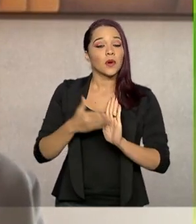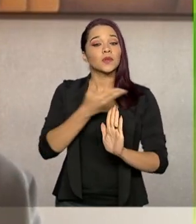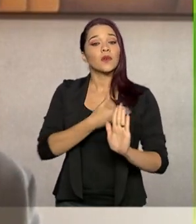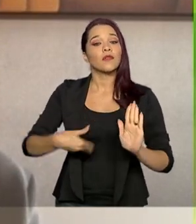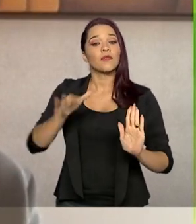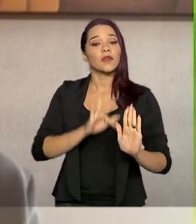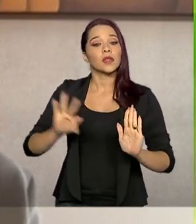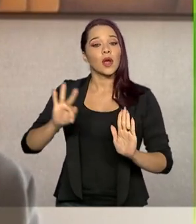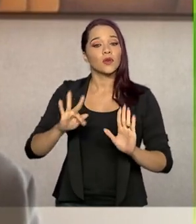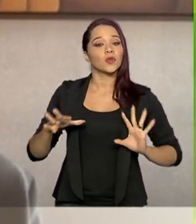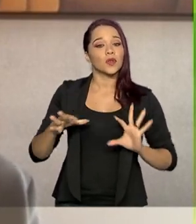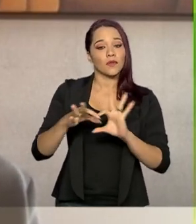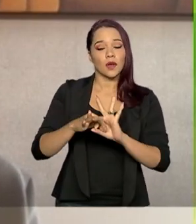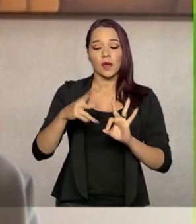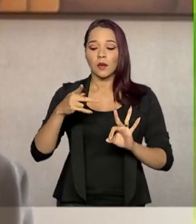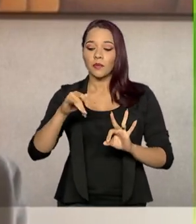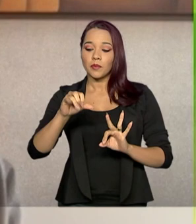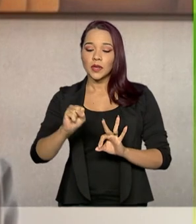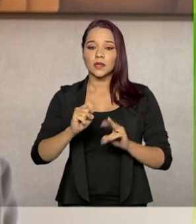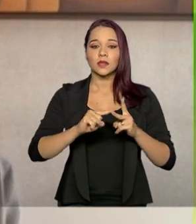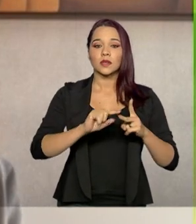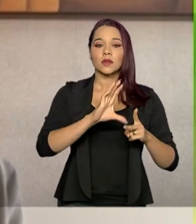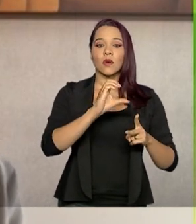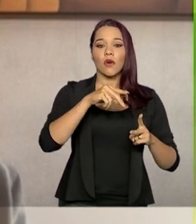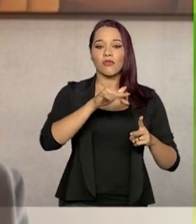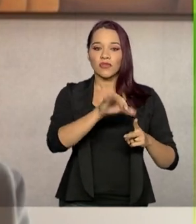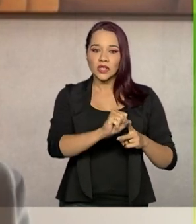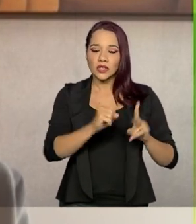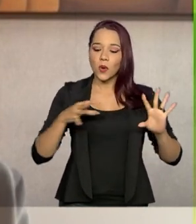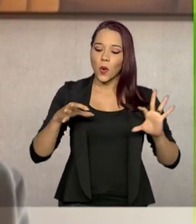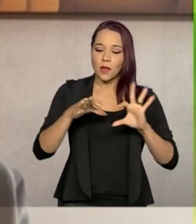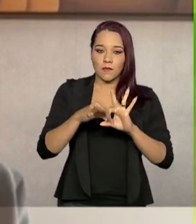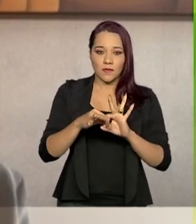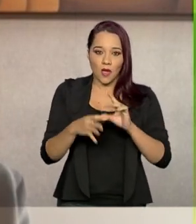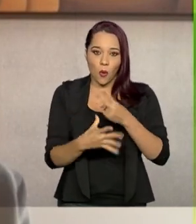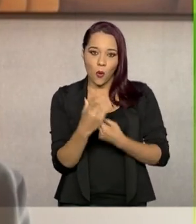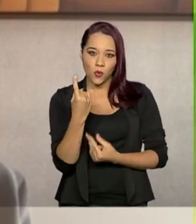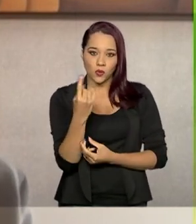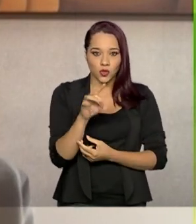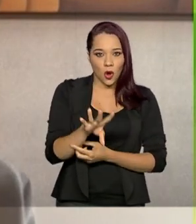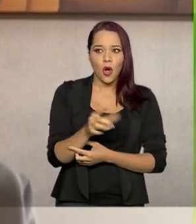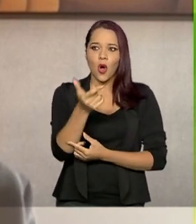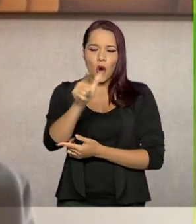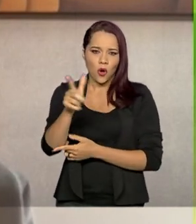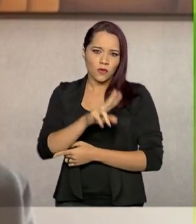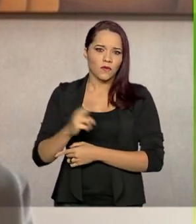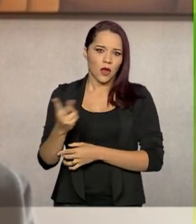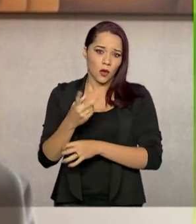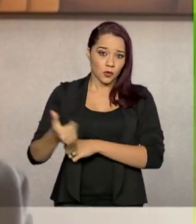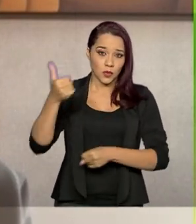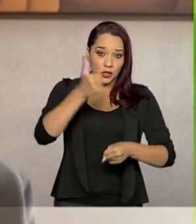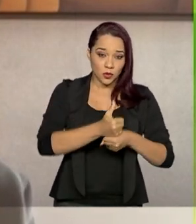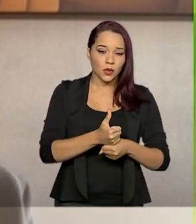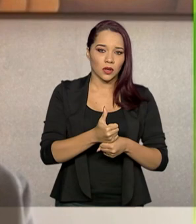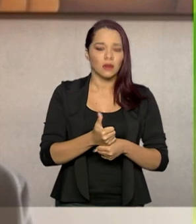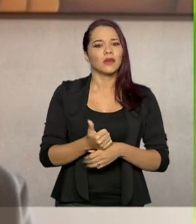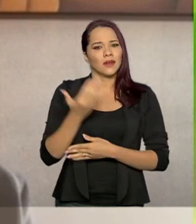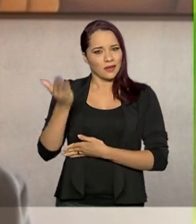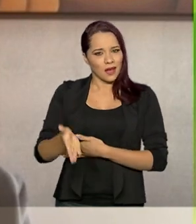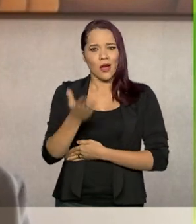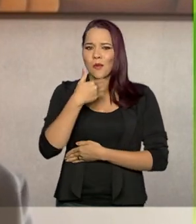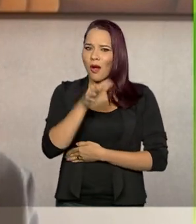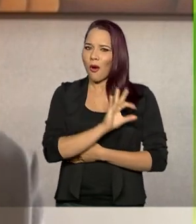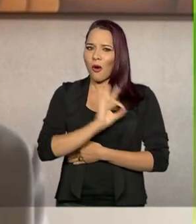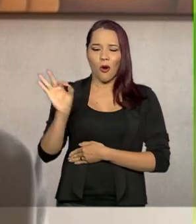federal de unificar o PIS e a COFINS e eventualmente criar um tributo sobre o valor agregado para substituir com não cumulatividade ampla, essa é uma